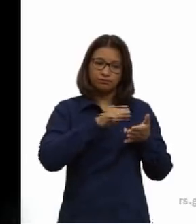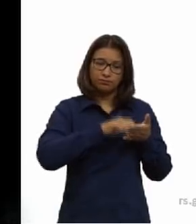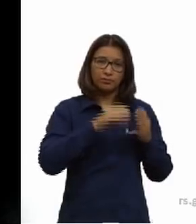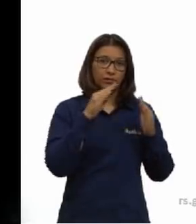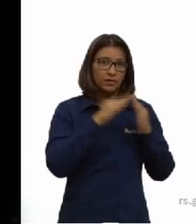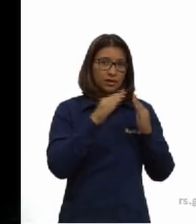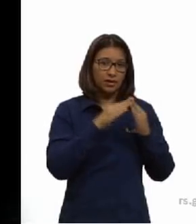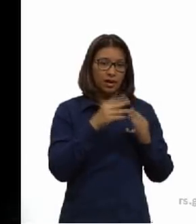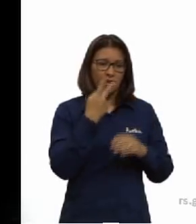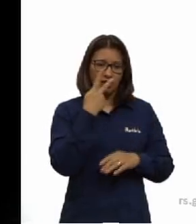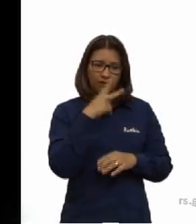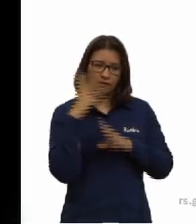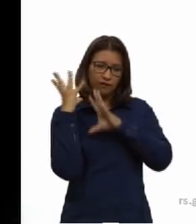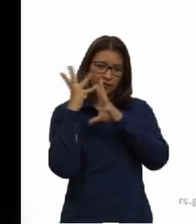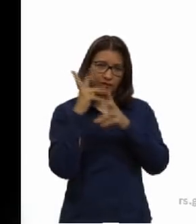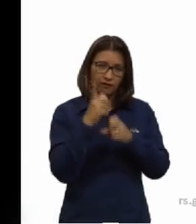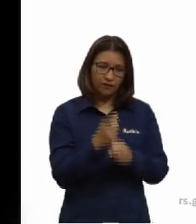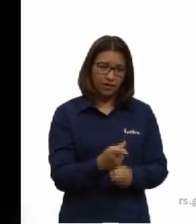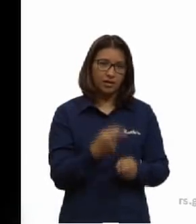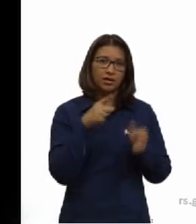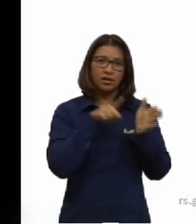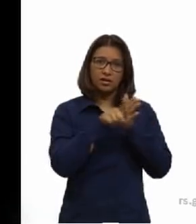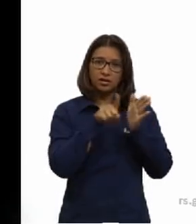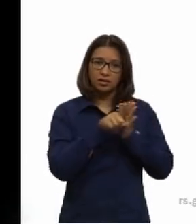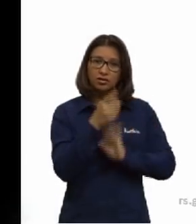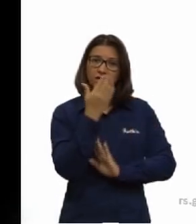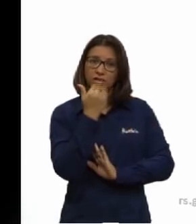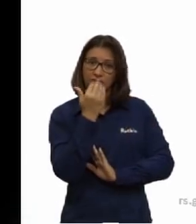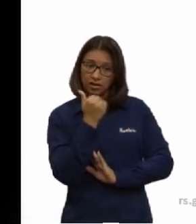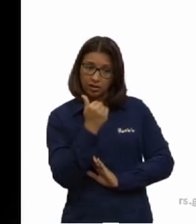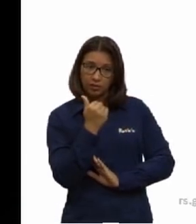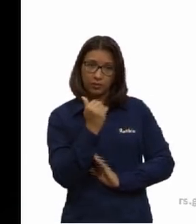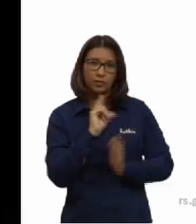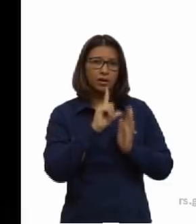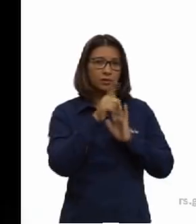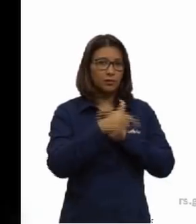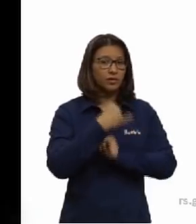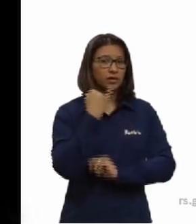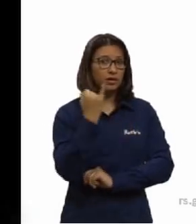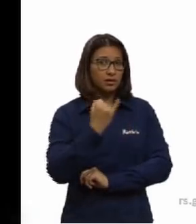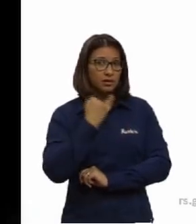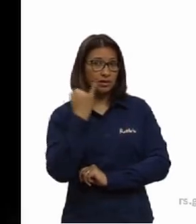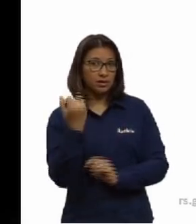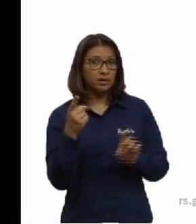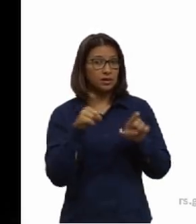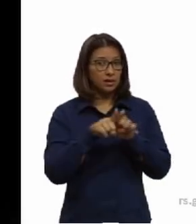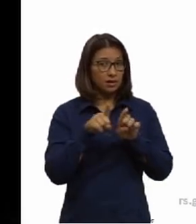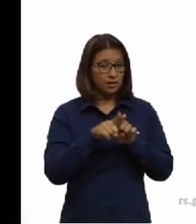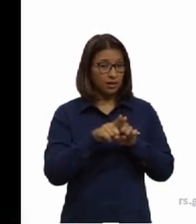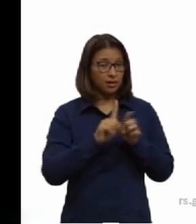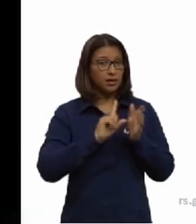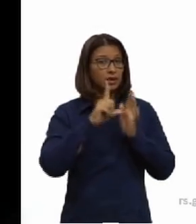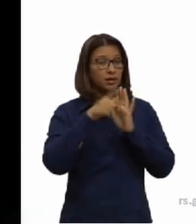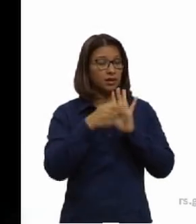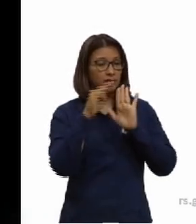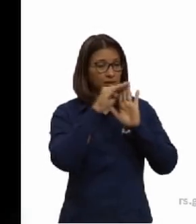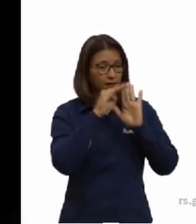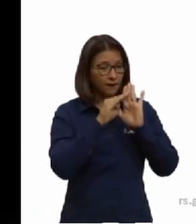dar uma revisada nessas questões de alimentação, que são muito importantes e eu vou estar pontuando elas também